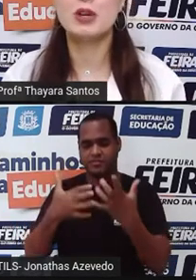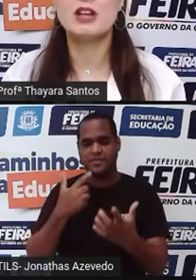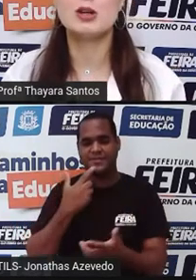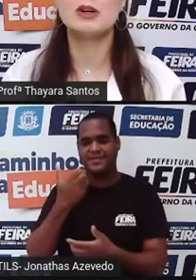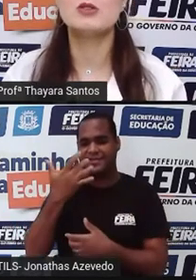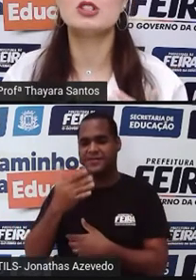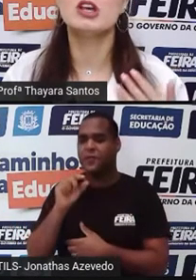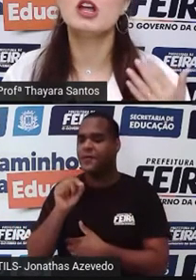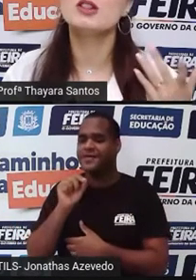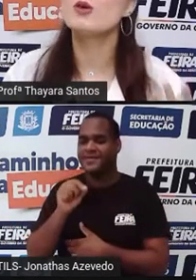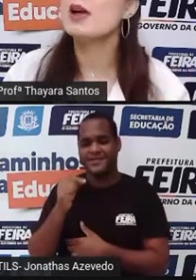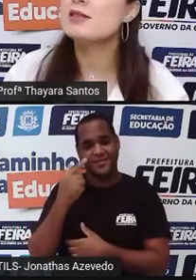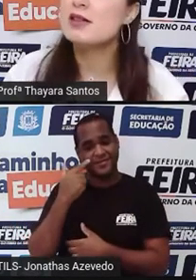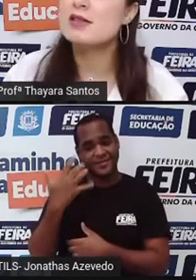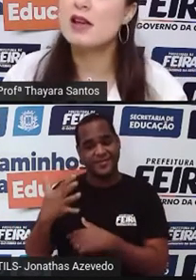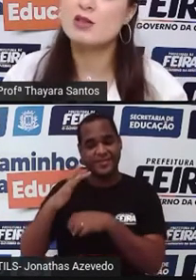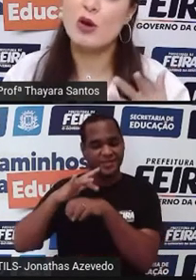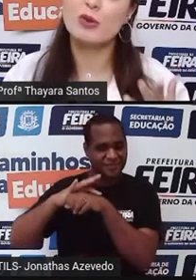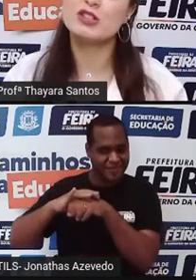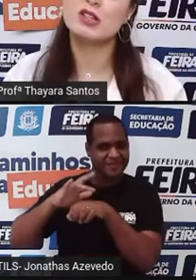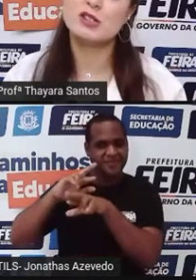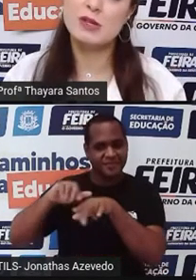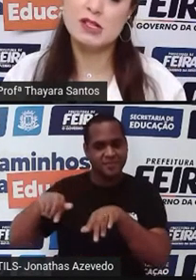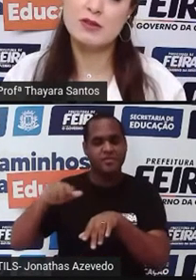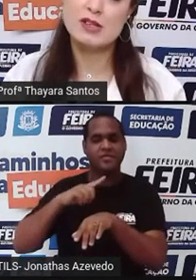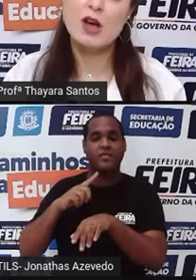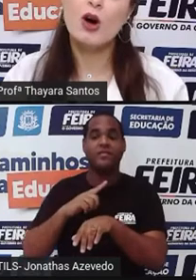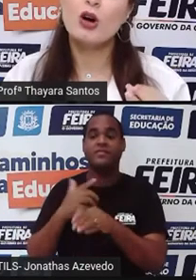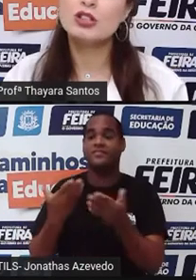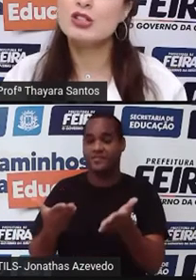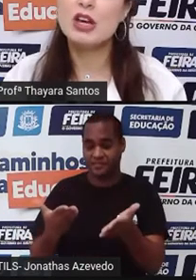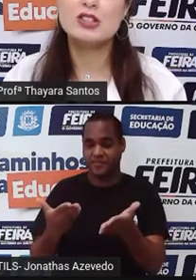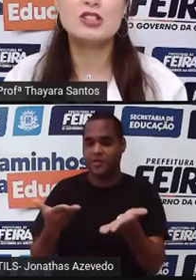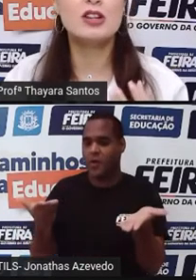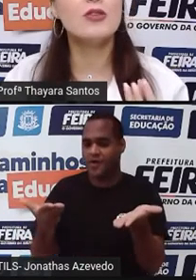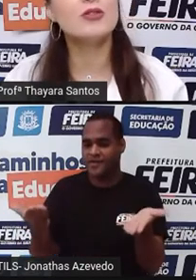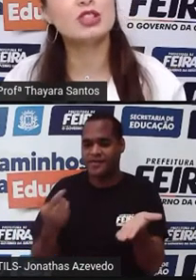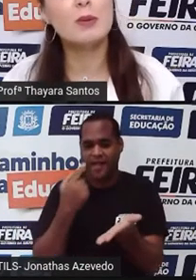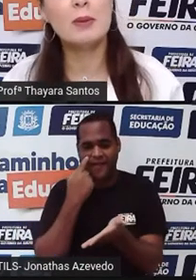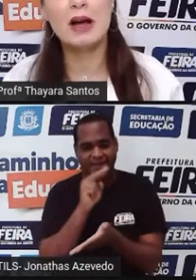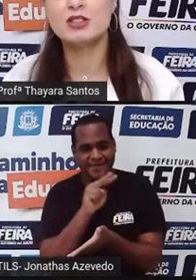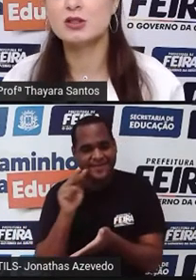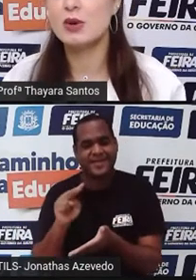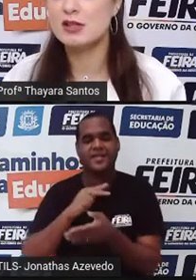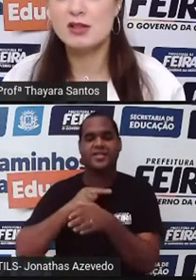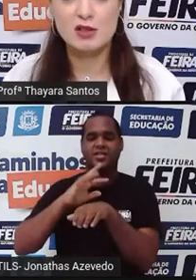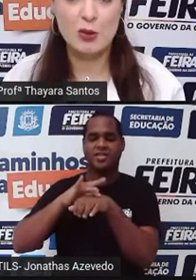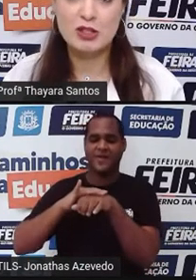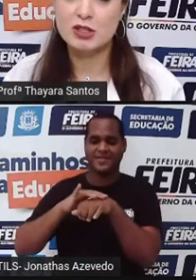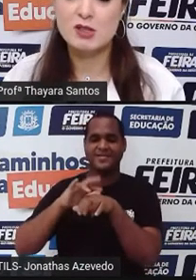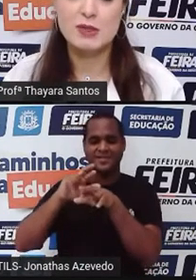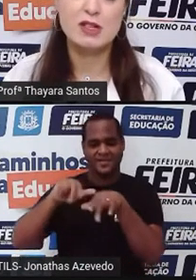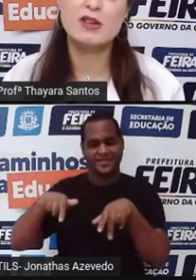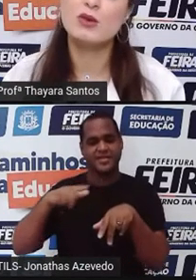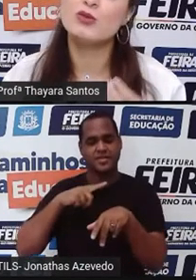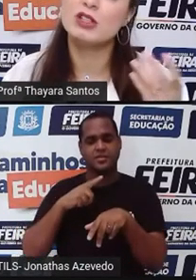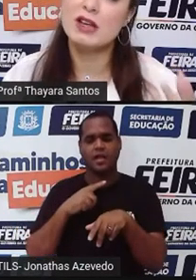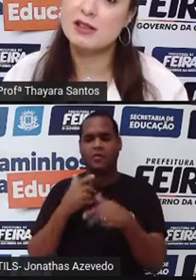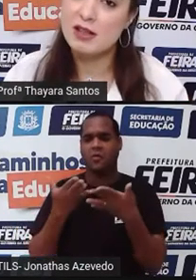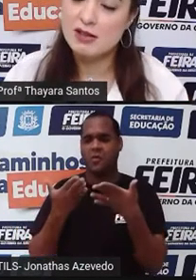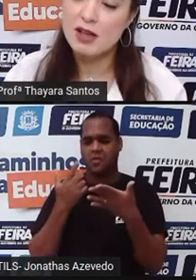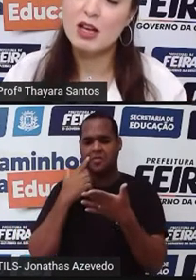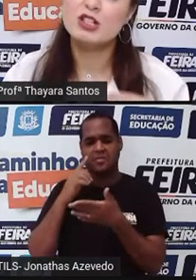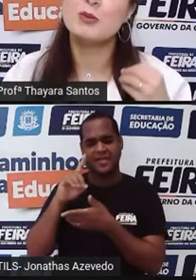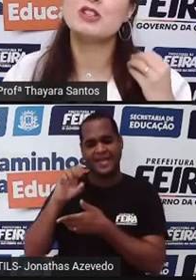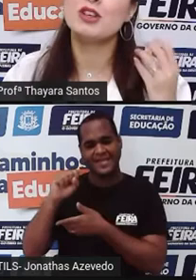ter visto por aí chamando de doenças sexualmente transmissíveis. Hoje em dia, gente não chama mais de doenças sexualmente transmissíveis ou de